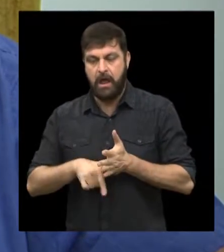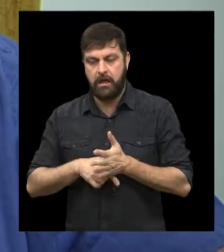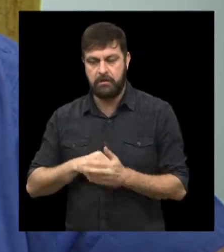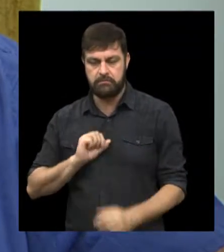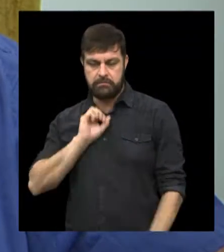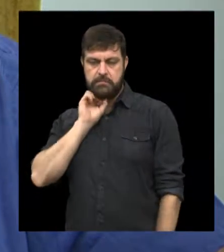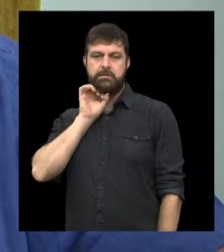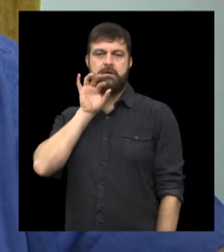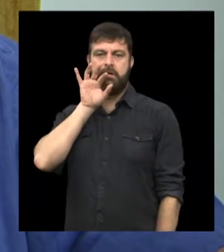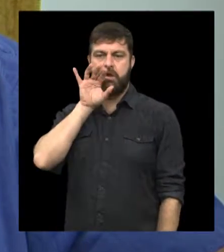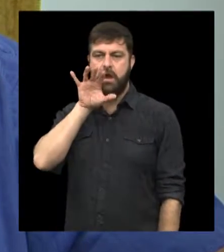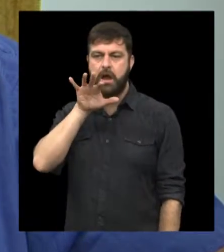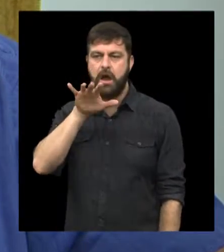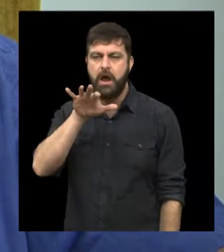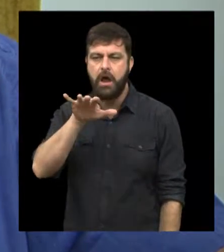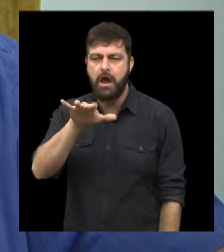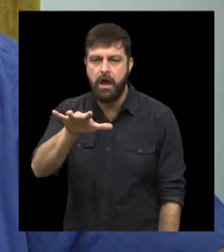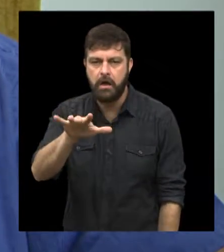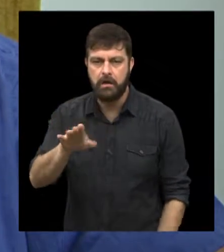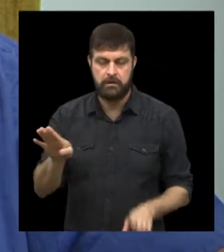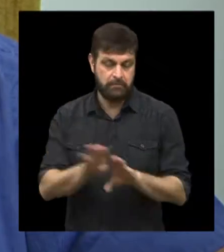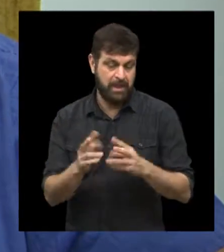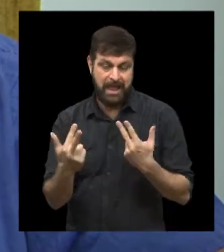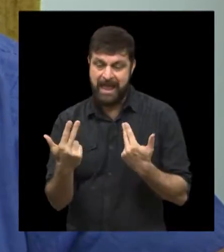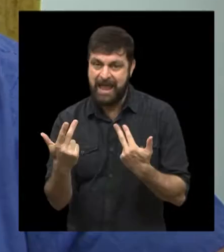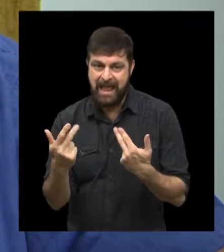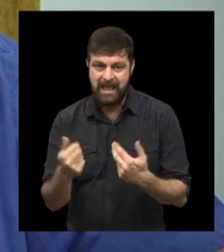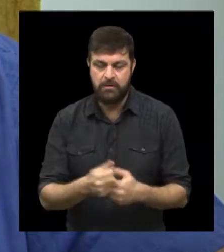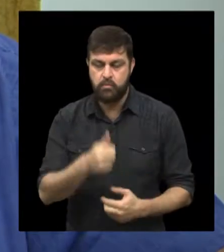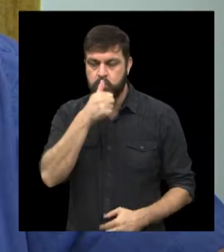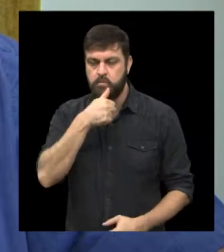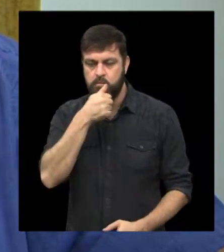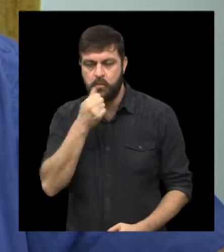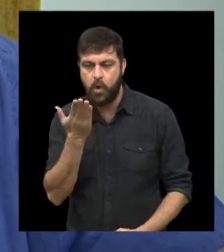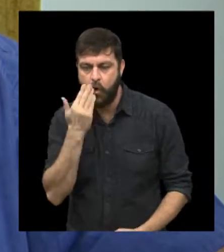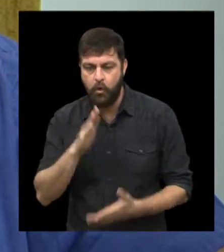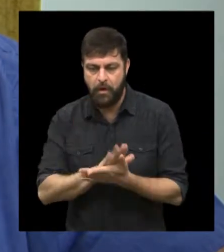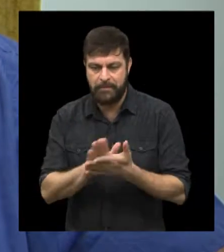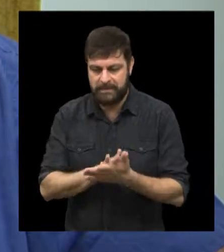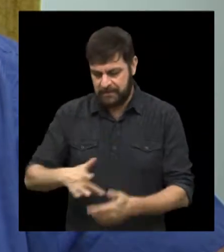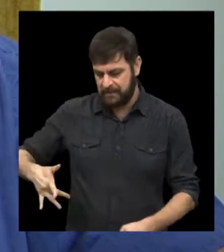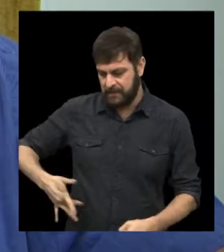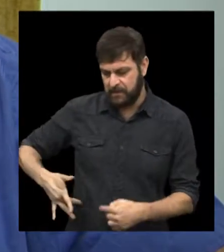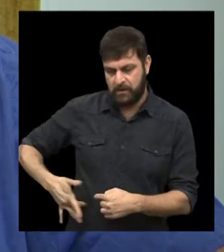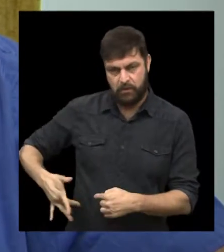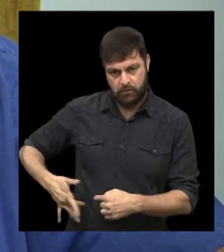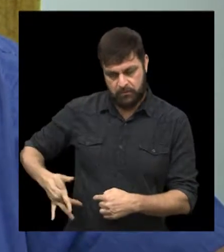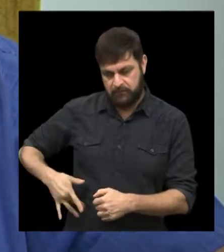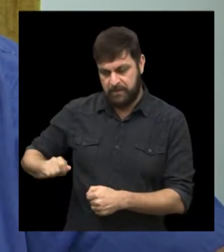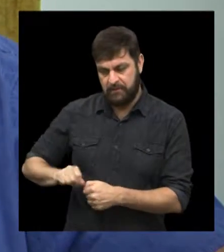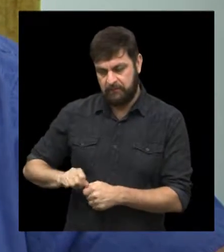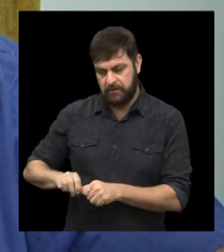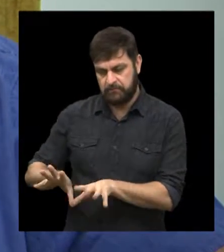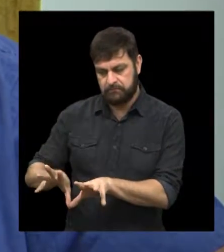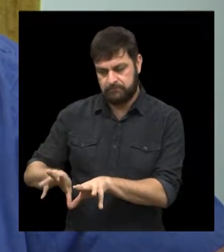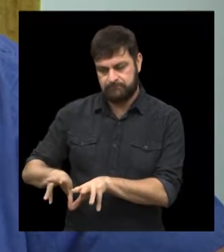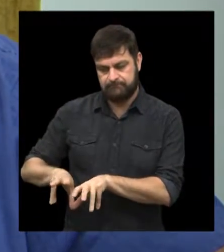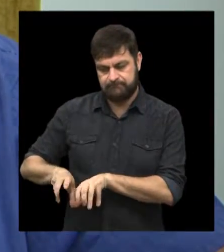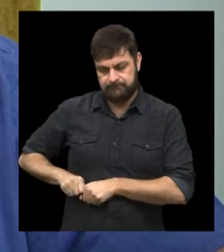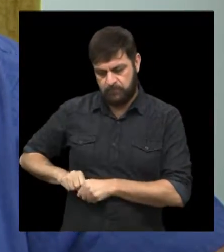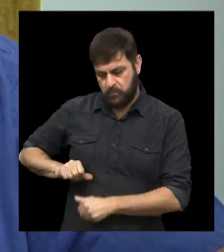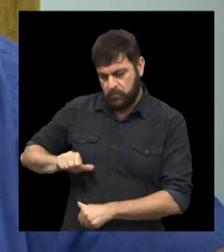como a substância do jejum prolongado. O fígado faz uma glicogenólise,